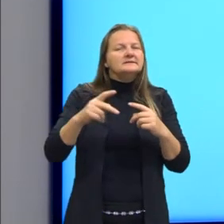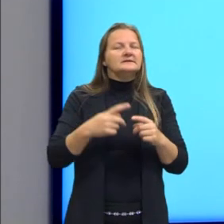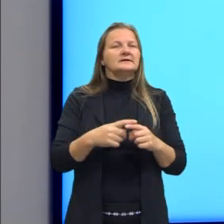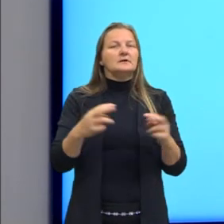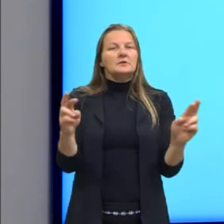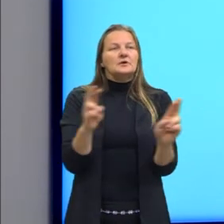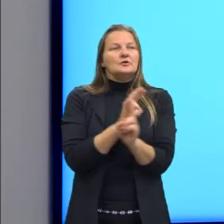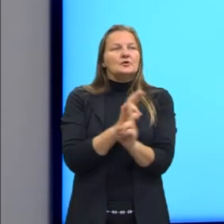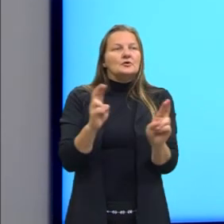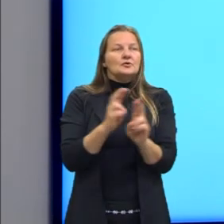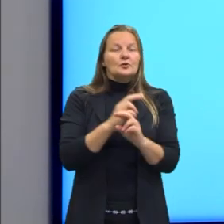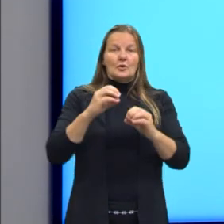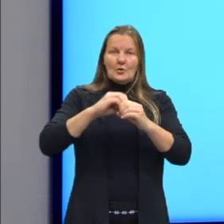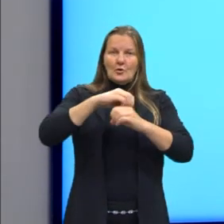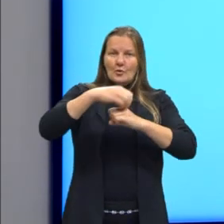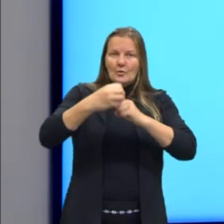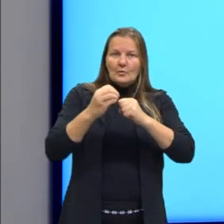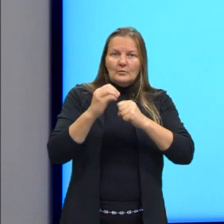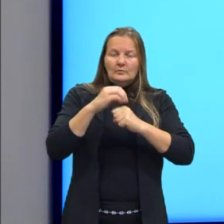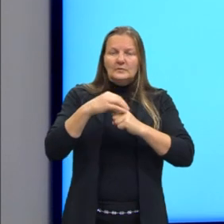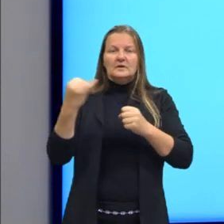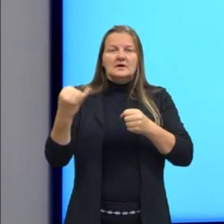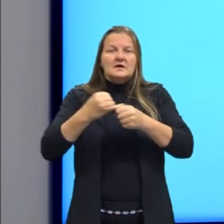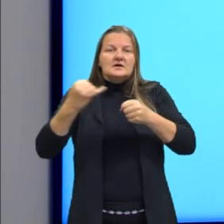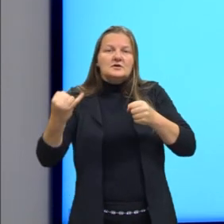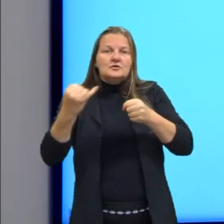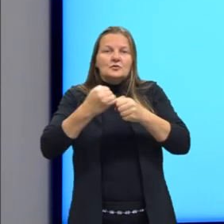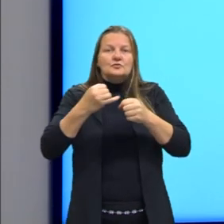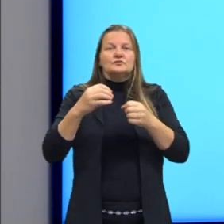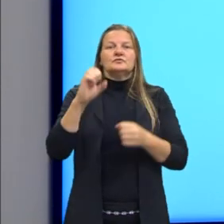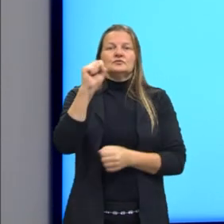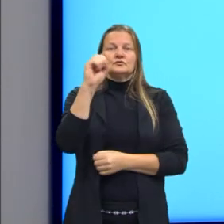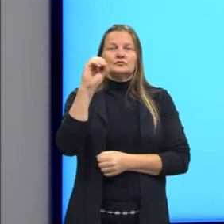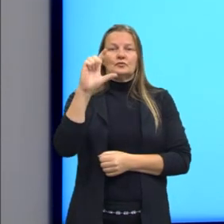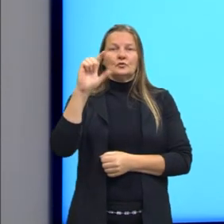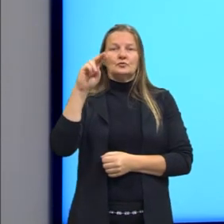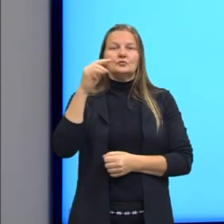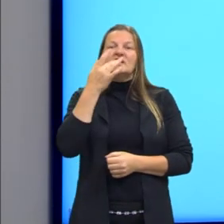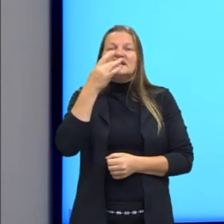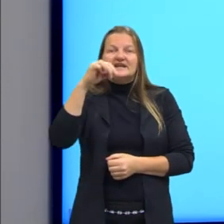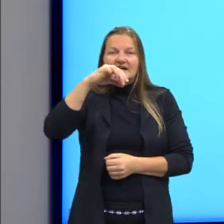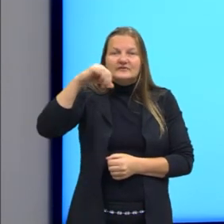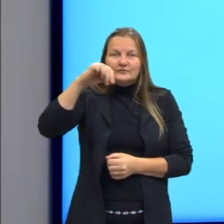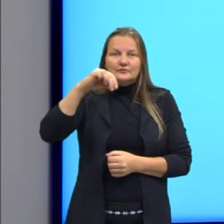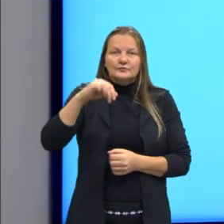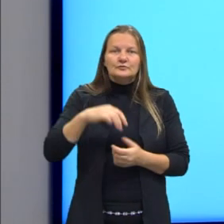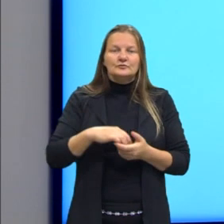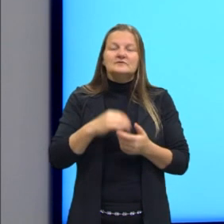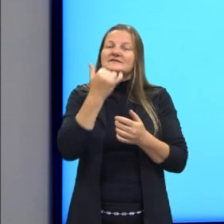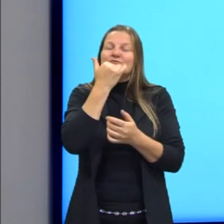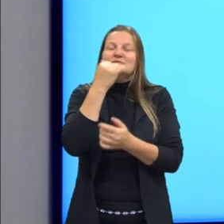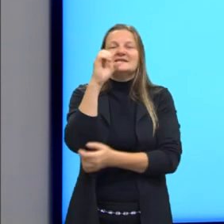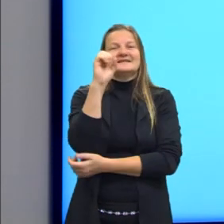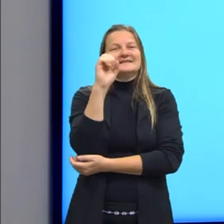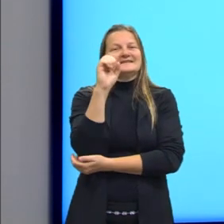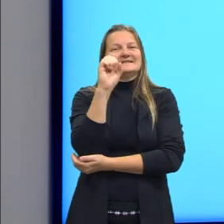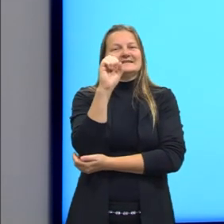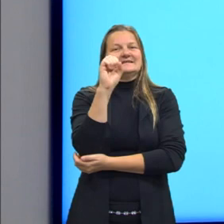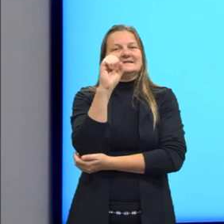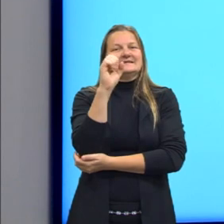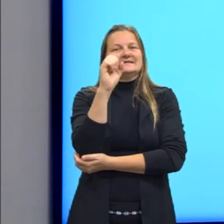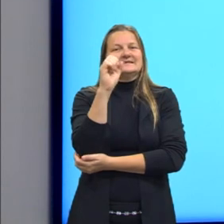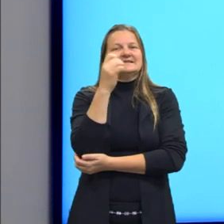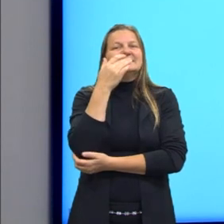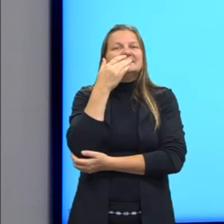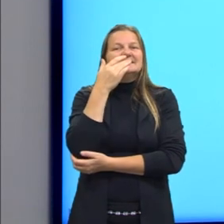interação entre as moléculas ou os íons do soluto, neste caso o açúcar, ele muda